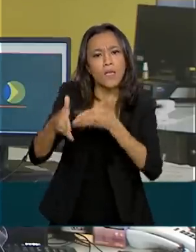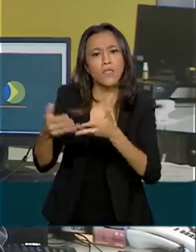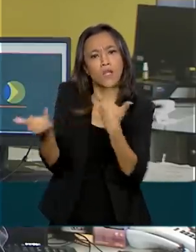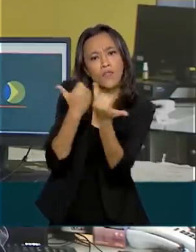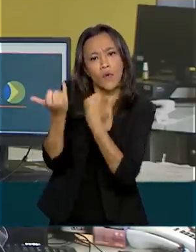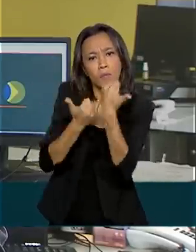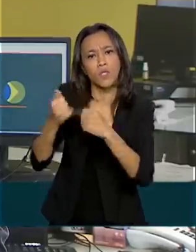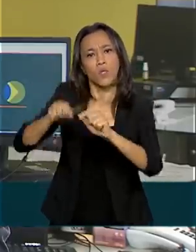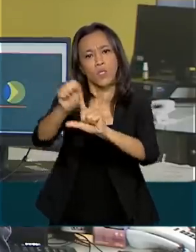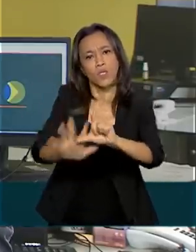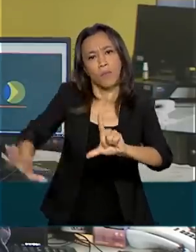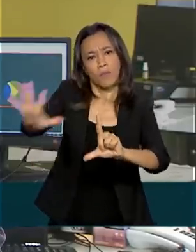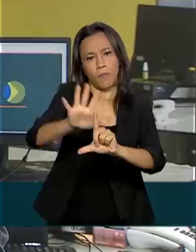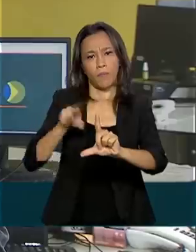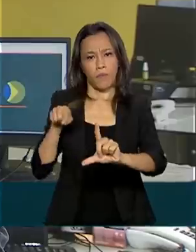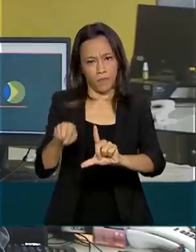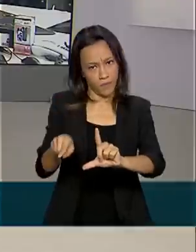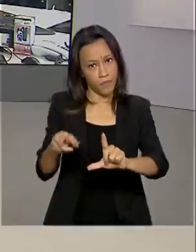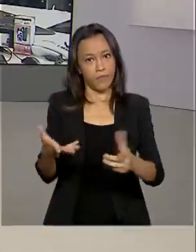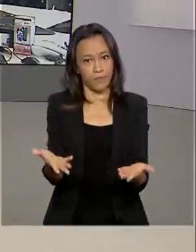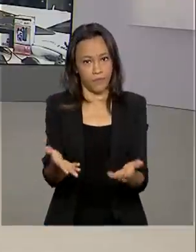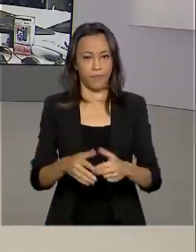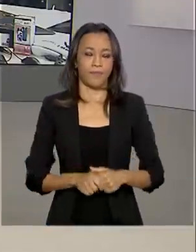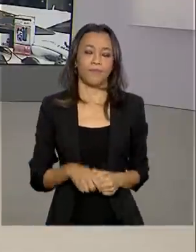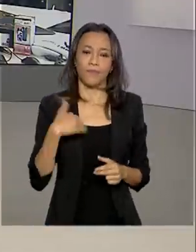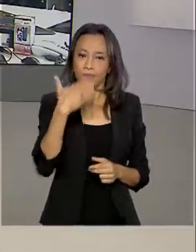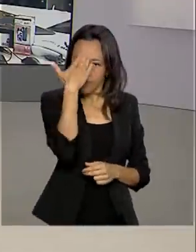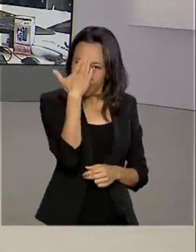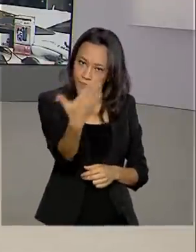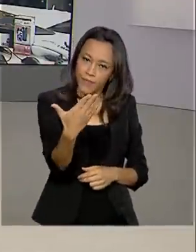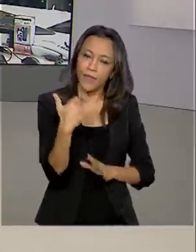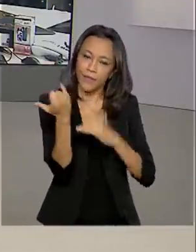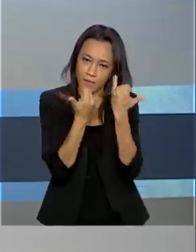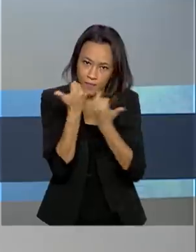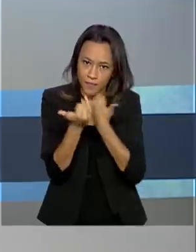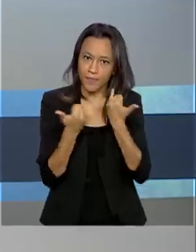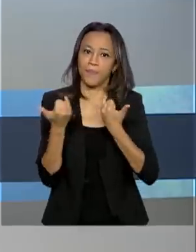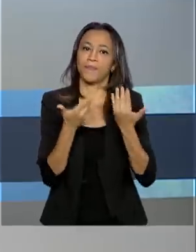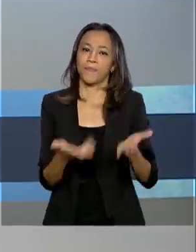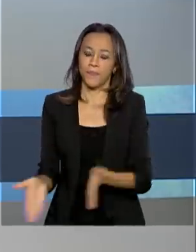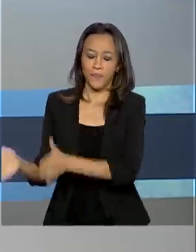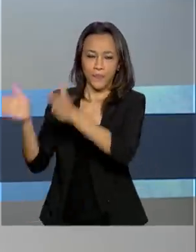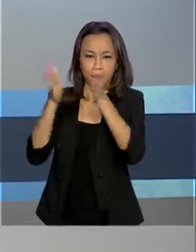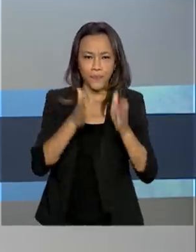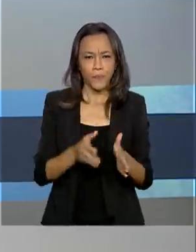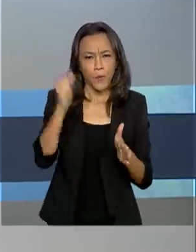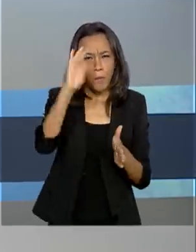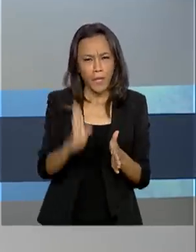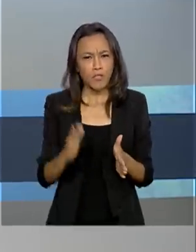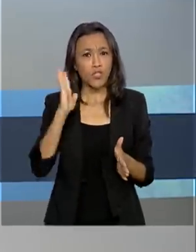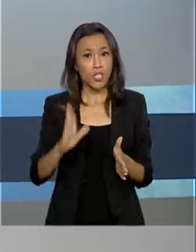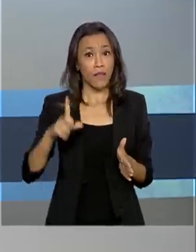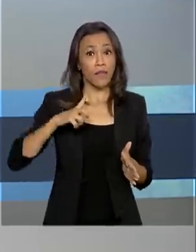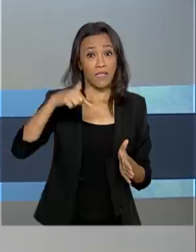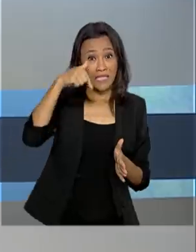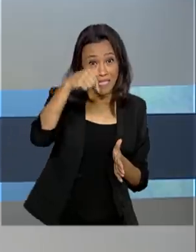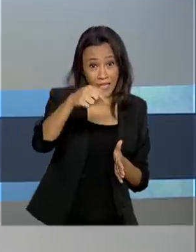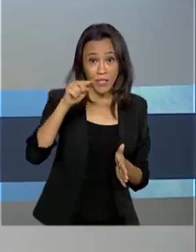informações. Eu volto com você, Renata. Obrigada, Paulo, pelas suas informações. E o Brasil já tem 7